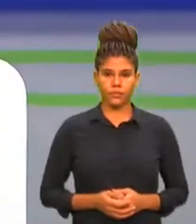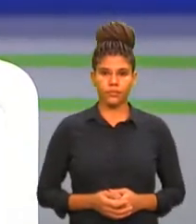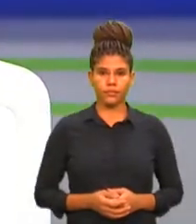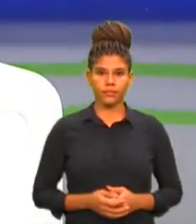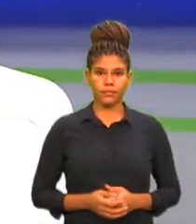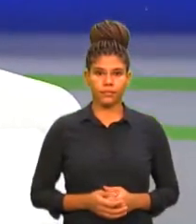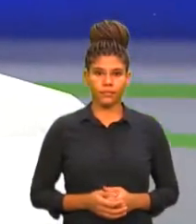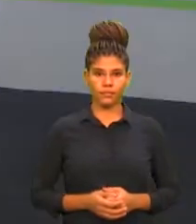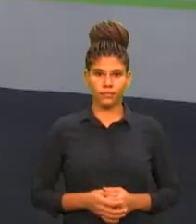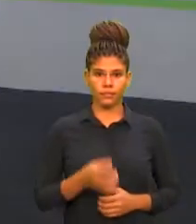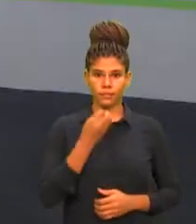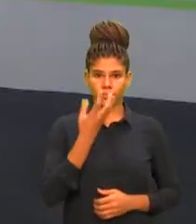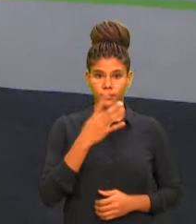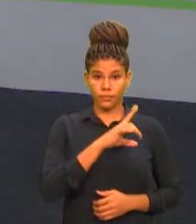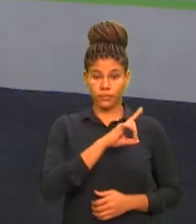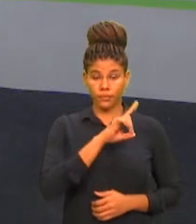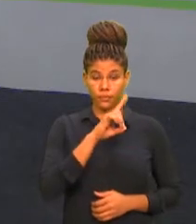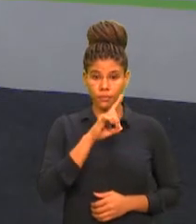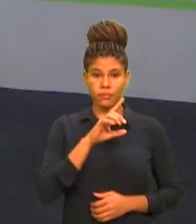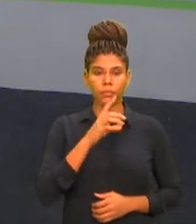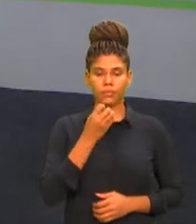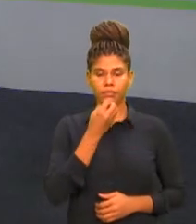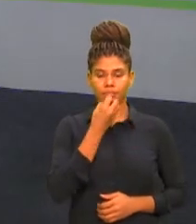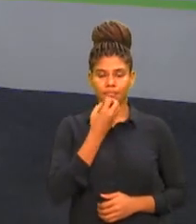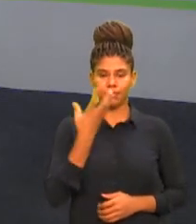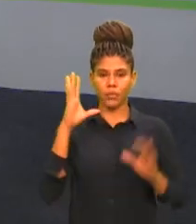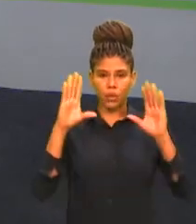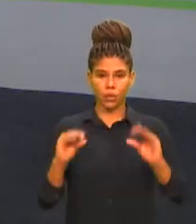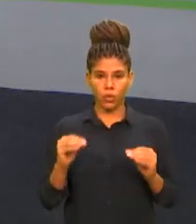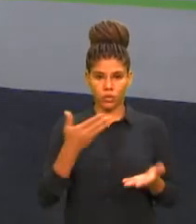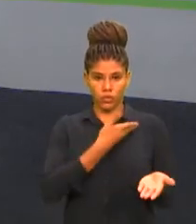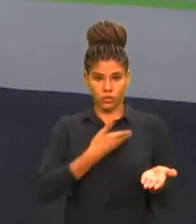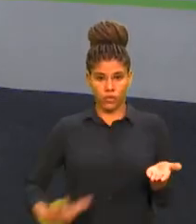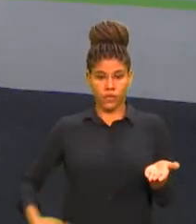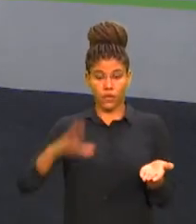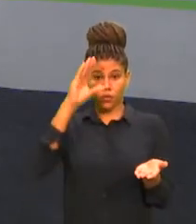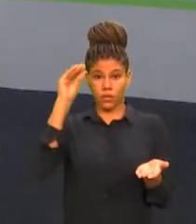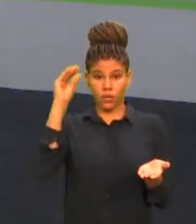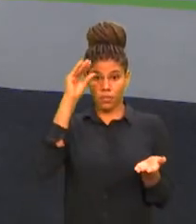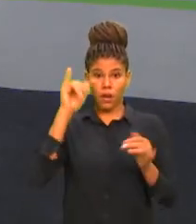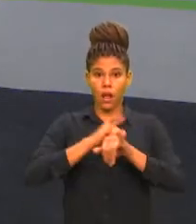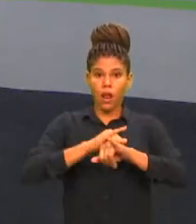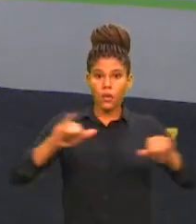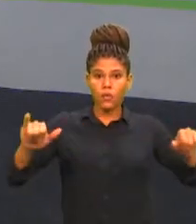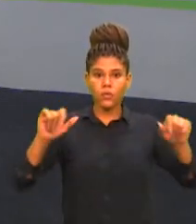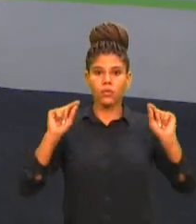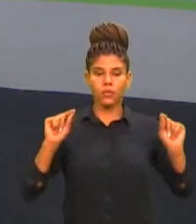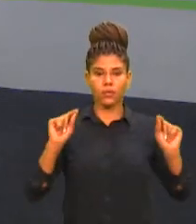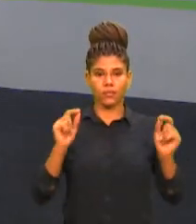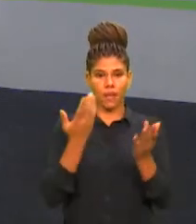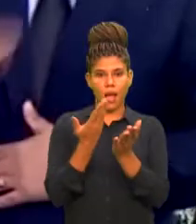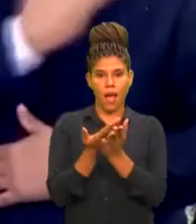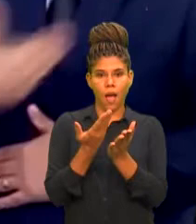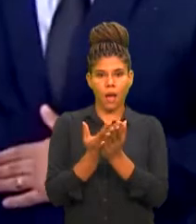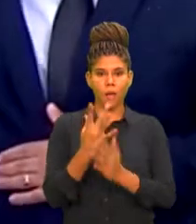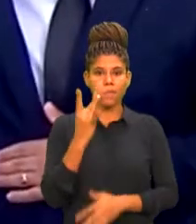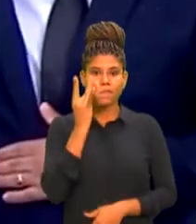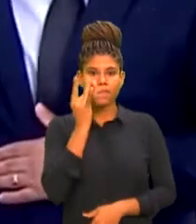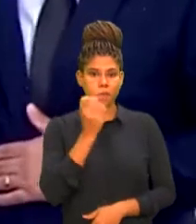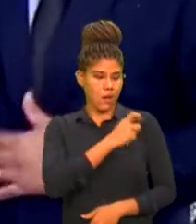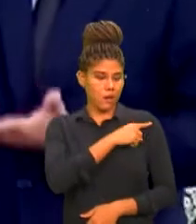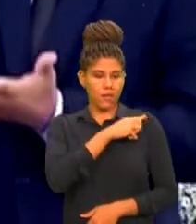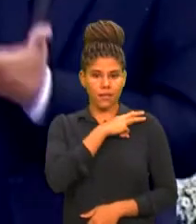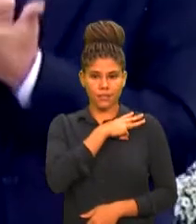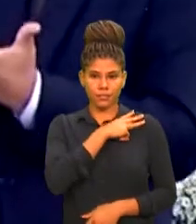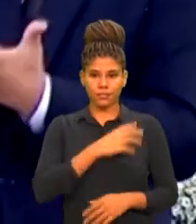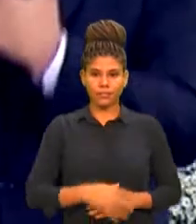Boa noite. Governador Camilo Santana anuncia o retorno das aulas presenciais do ensino médio. A repercussão